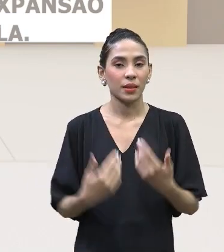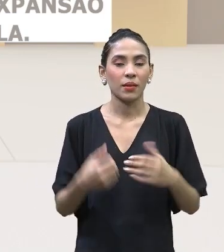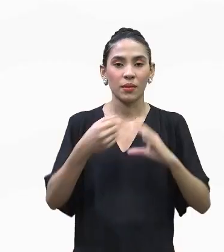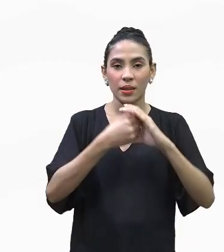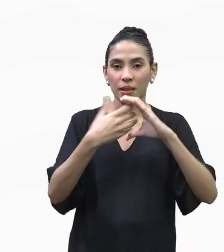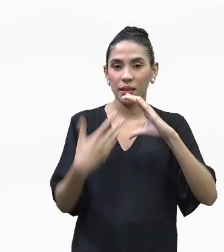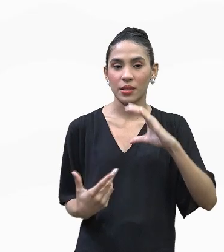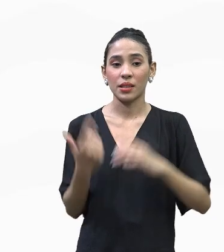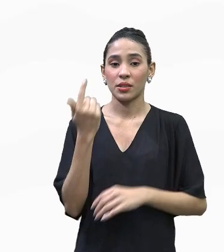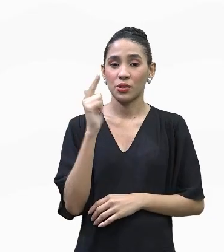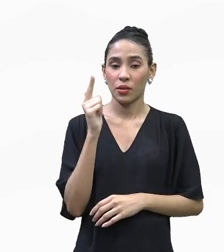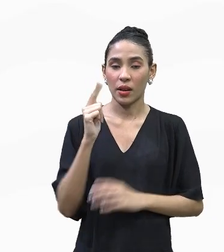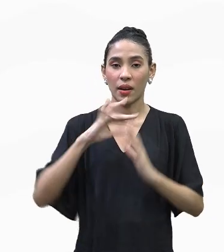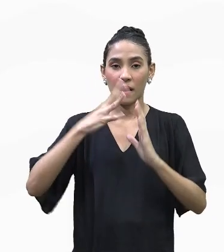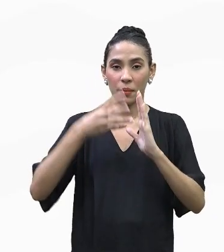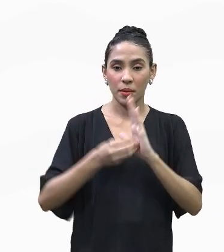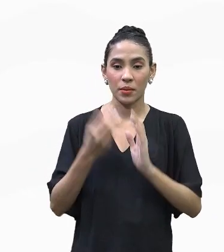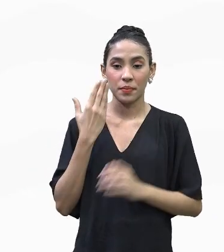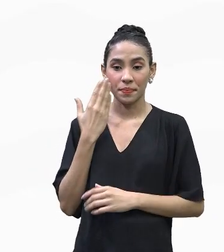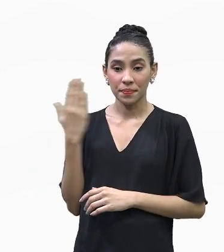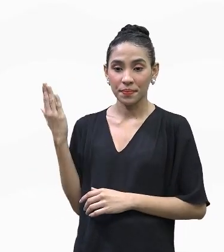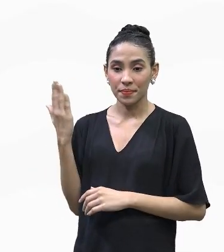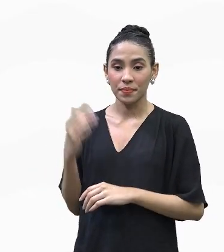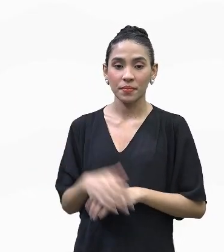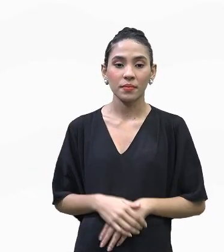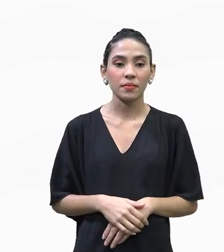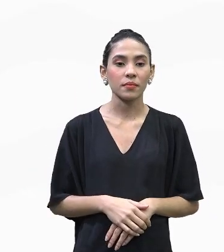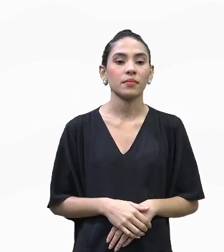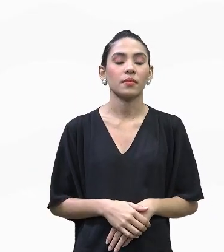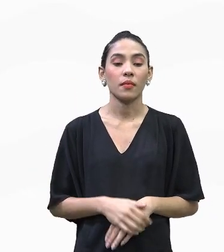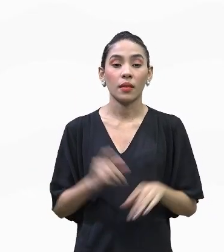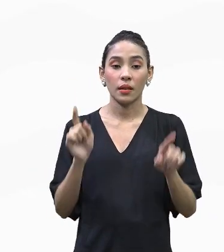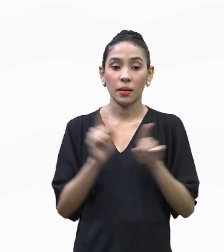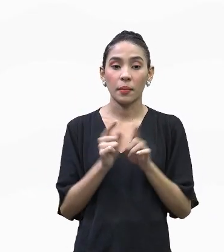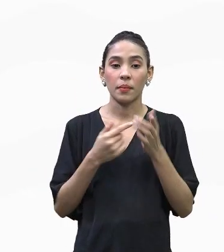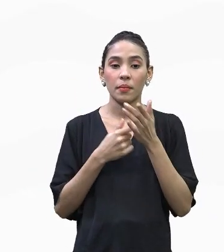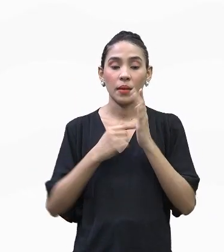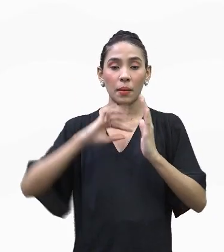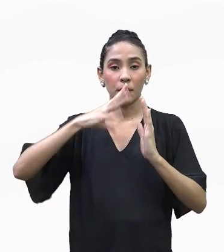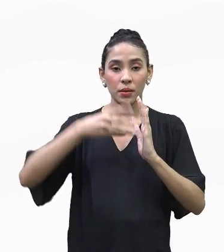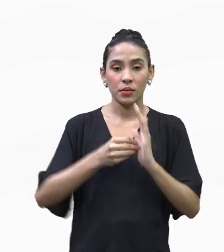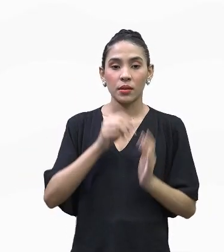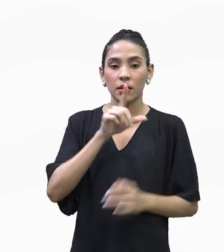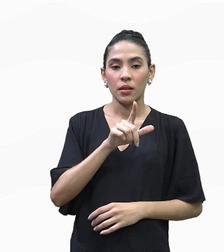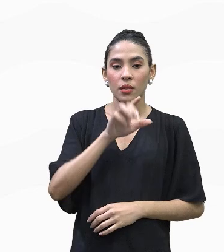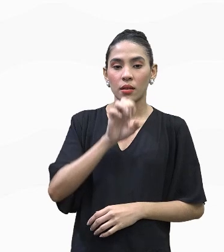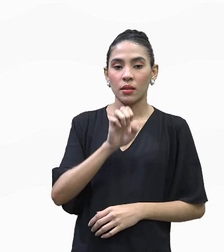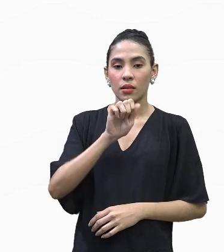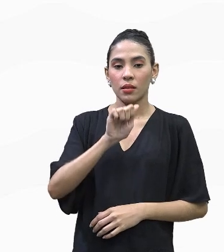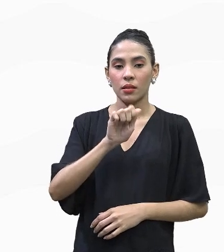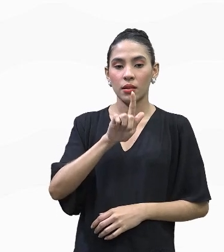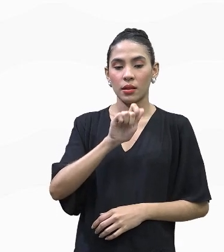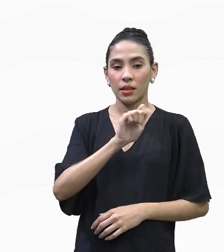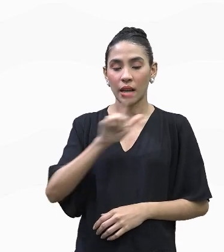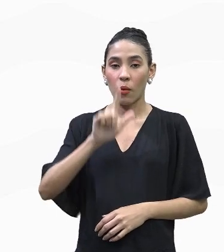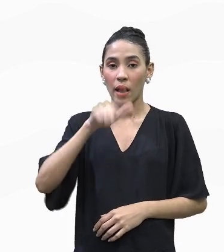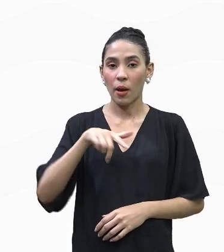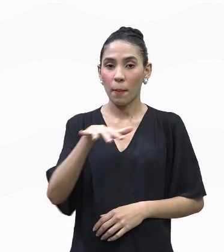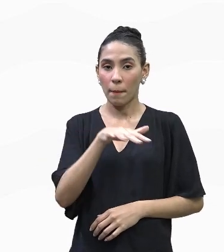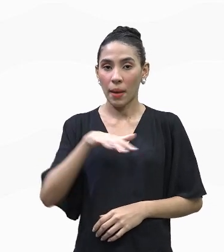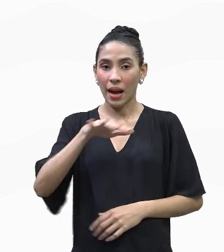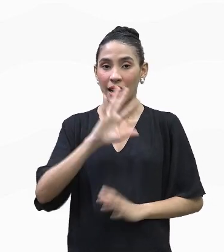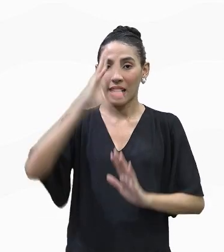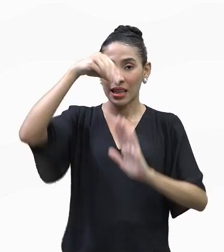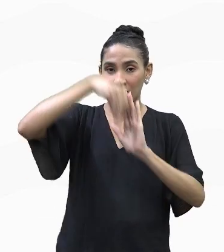aspectos geográficos da Amazônia. Então, como eu já trouxe também na aula de hoje, a Amazônia Legal, ela é uma área dentro do